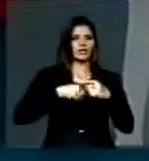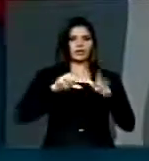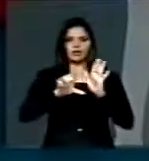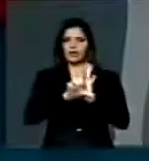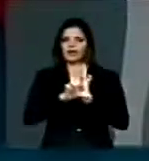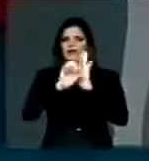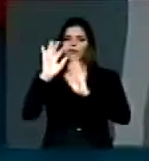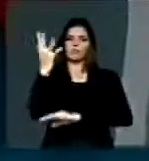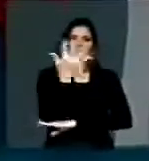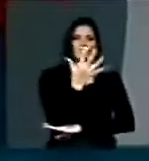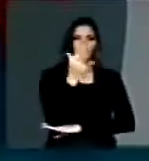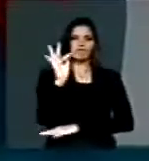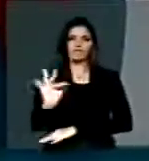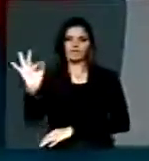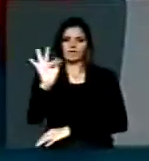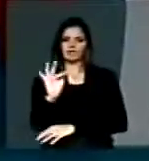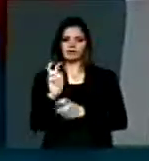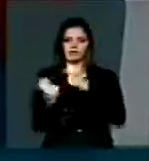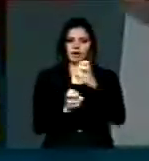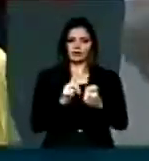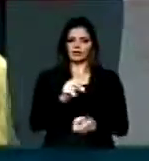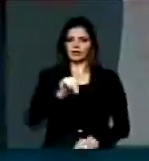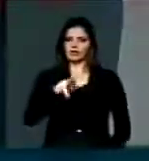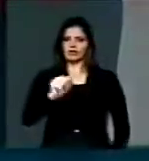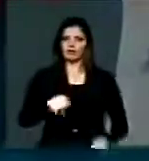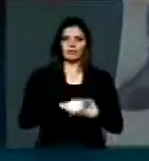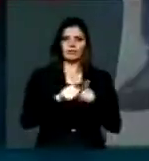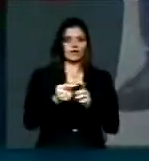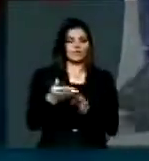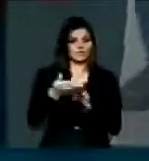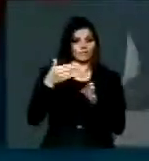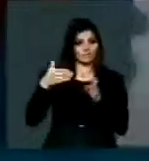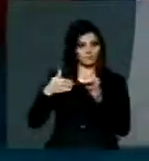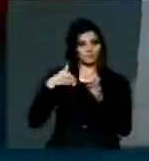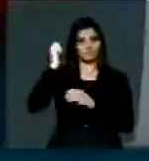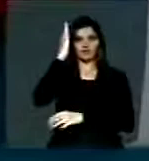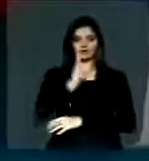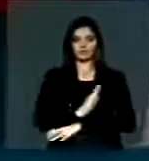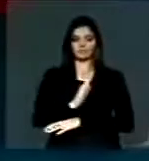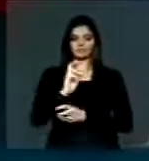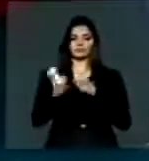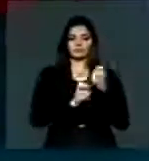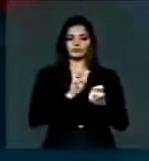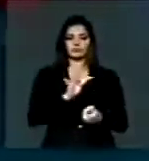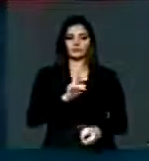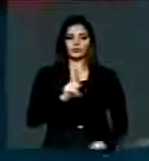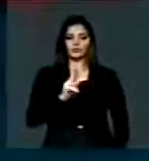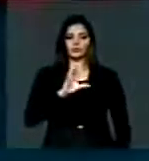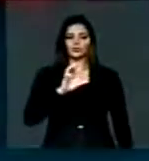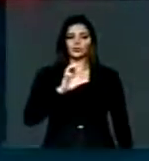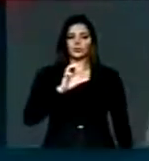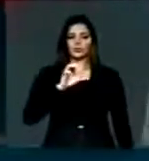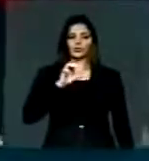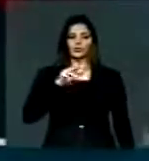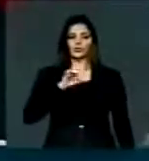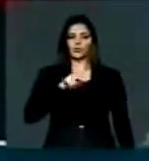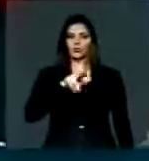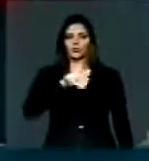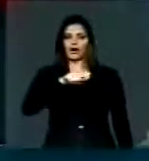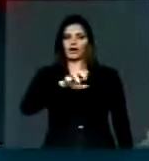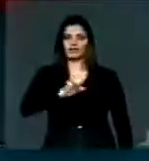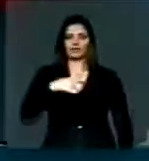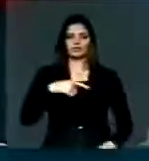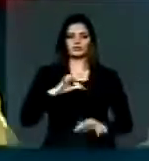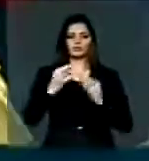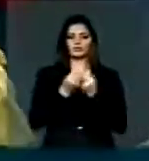França, no Parque da Guiana como do lado do Brasil, no Parque do Tumucumac, num raio dos